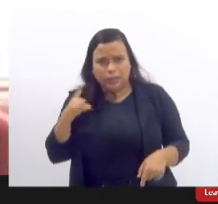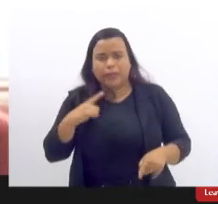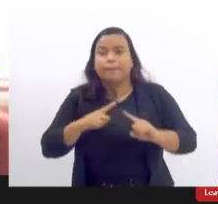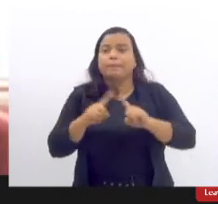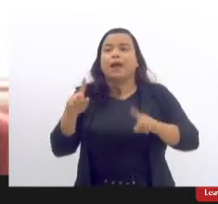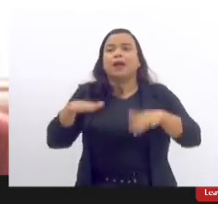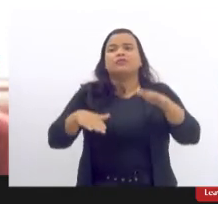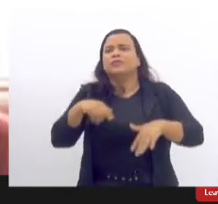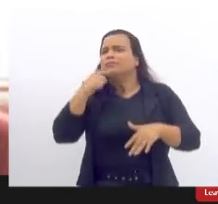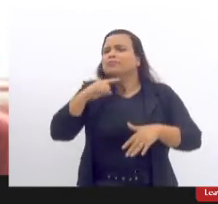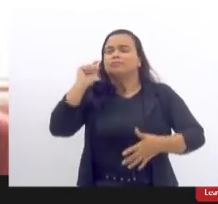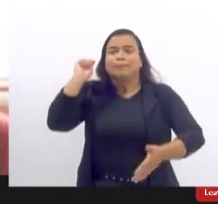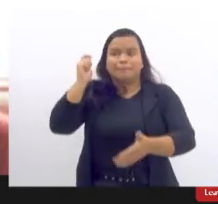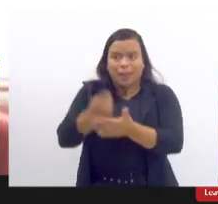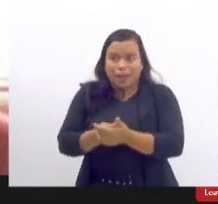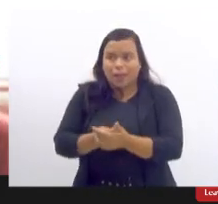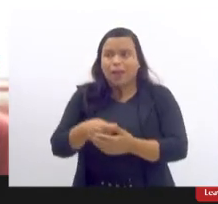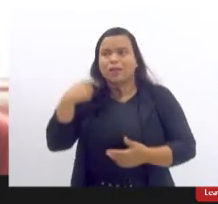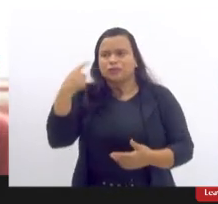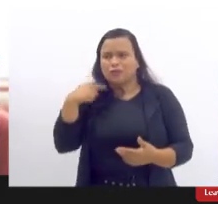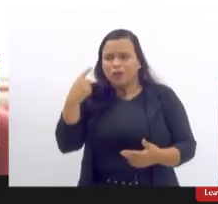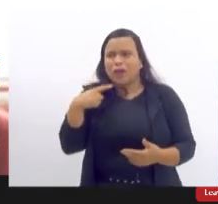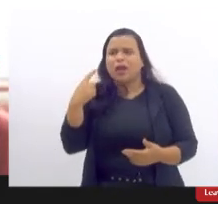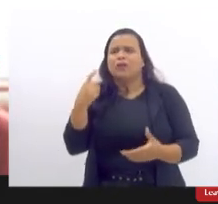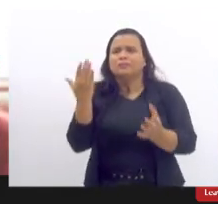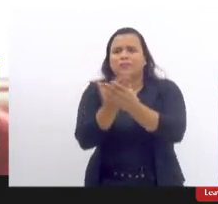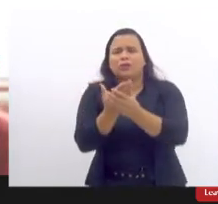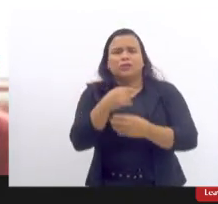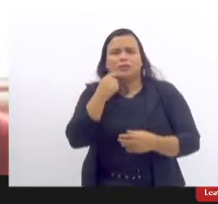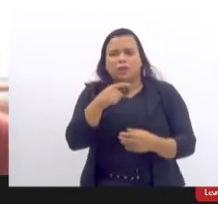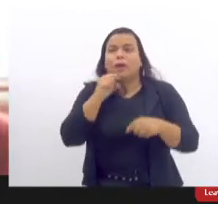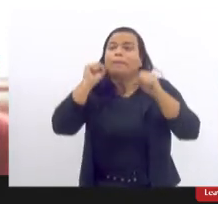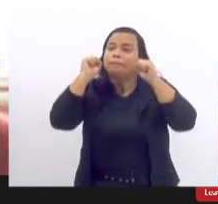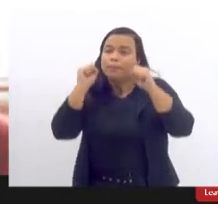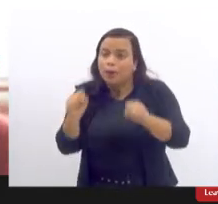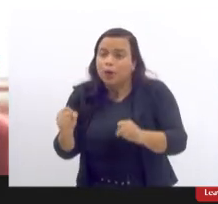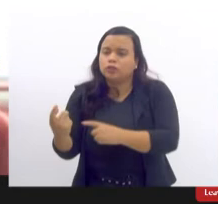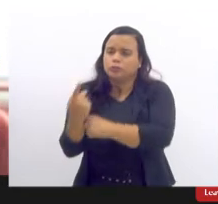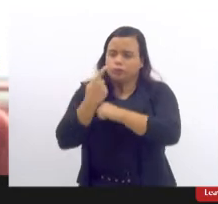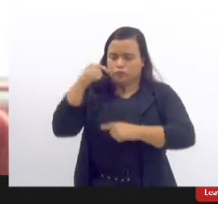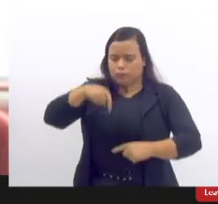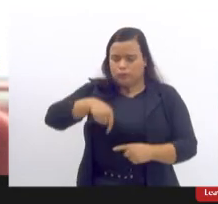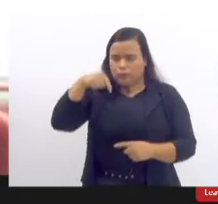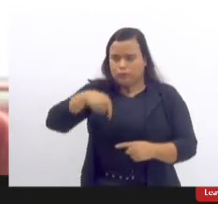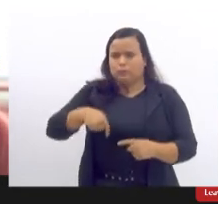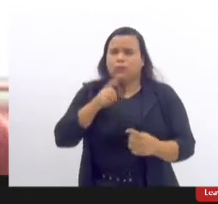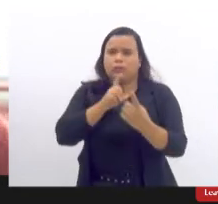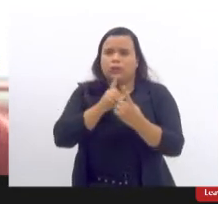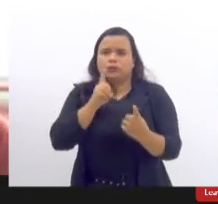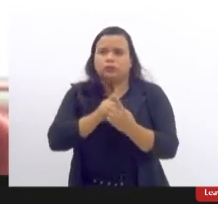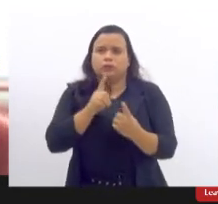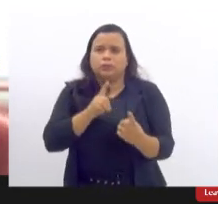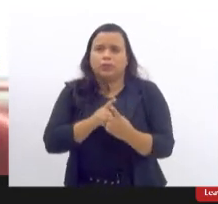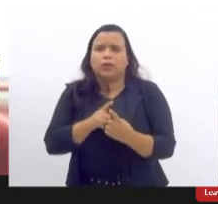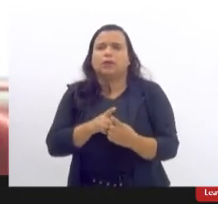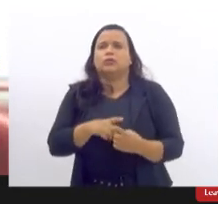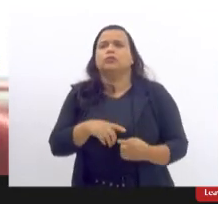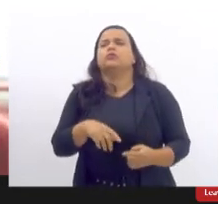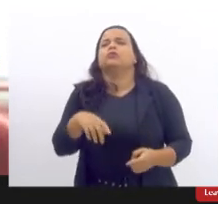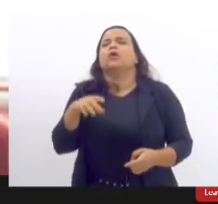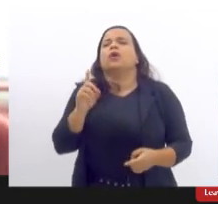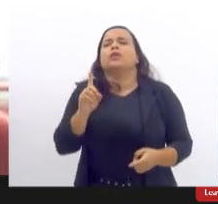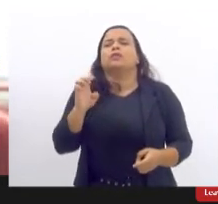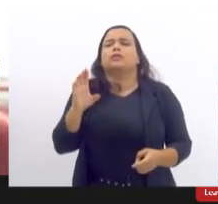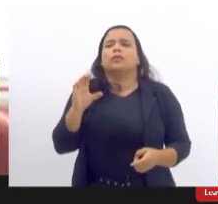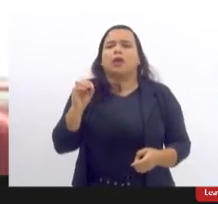de pagar advogado ou advogada podem buscar o nosso atendimento no NUDECOM e aqui a está falando no estado do Rio